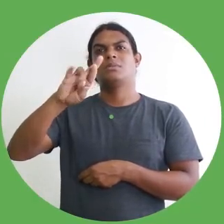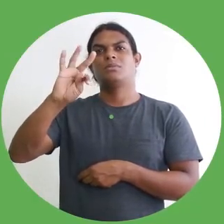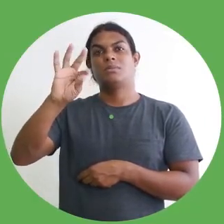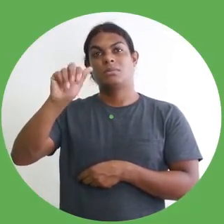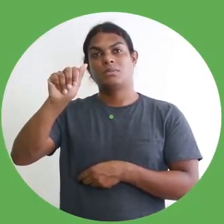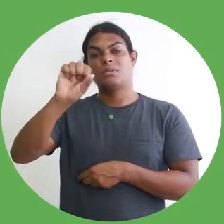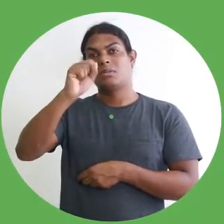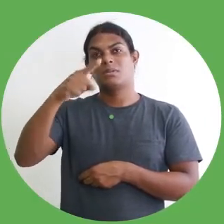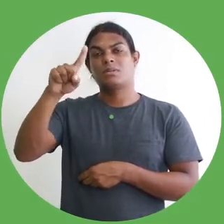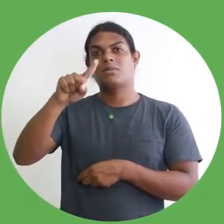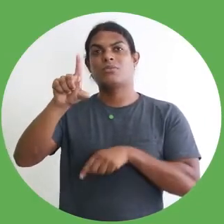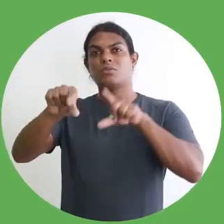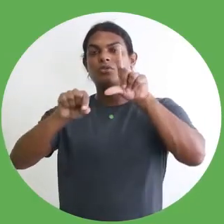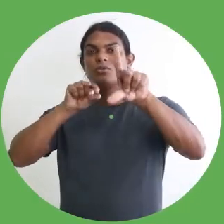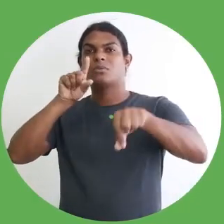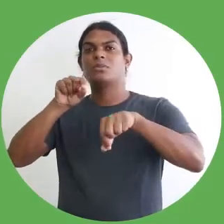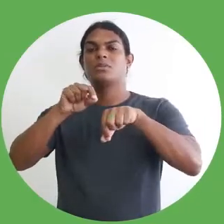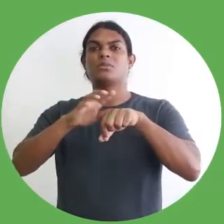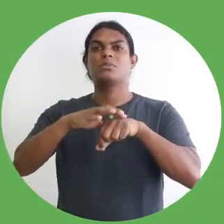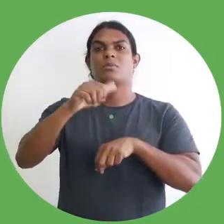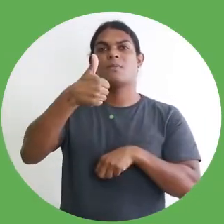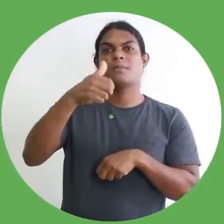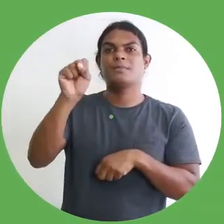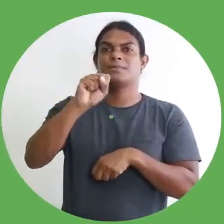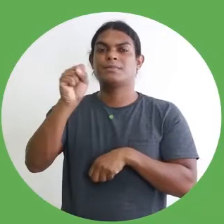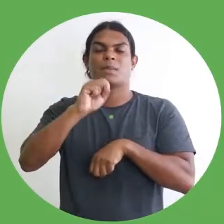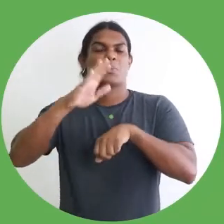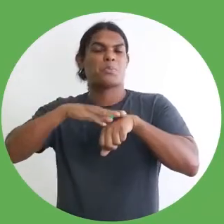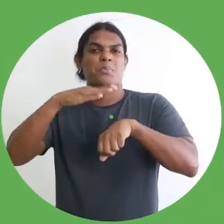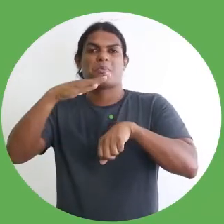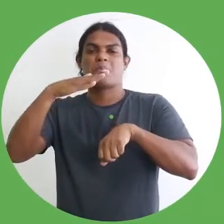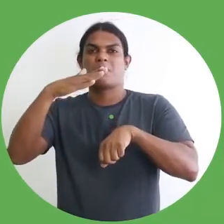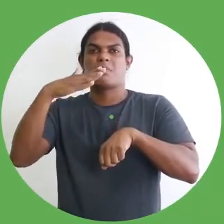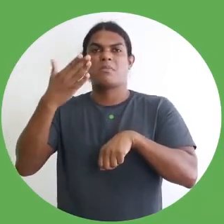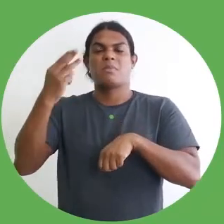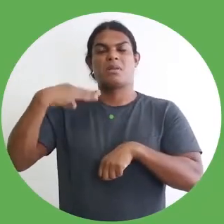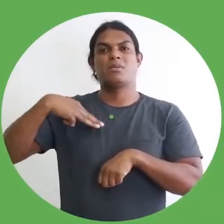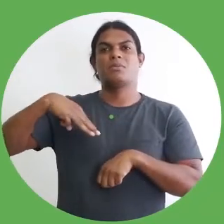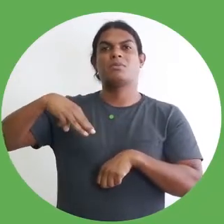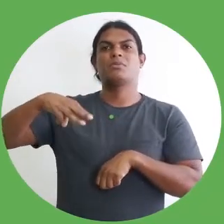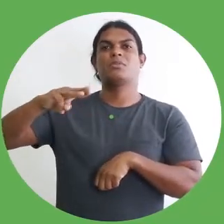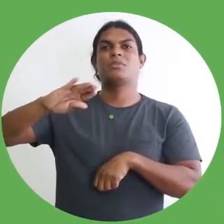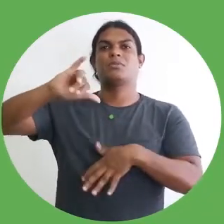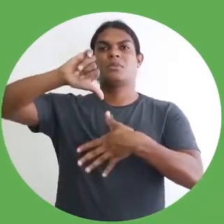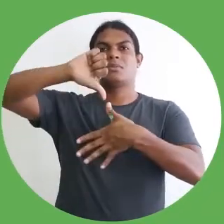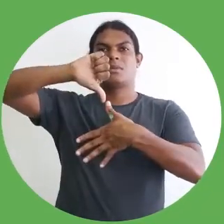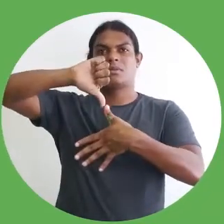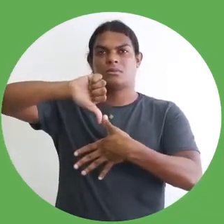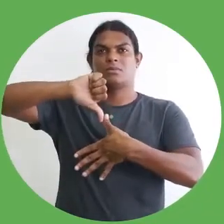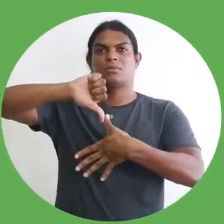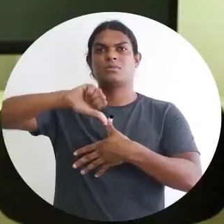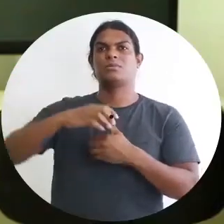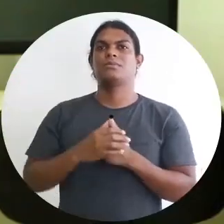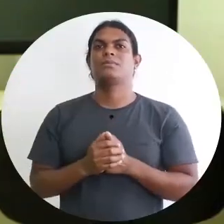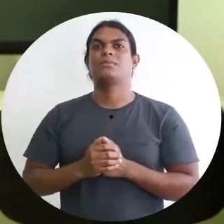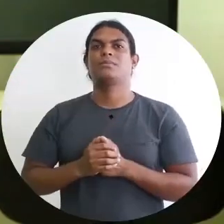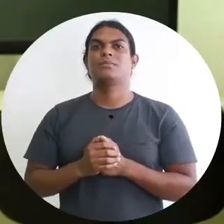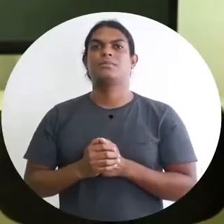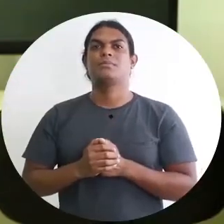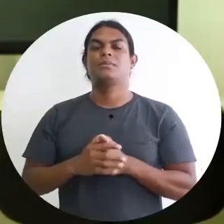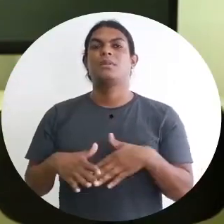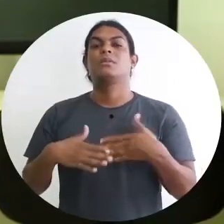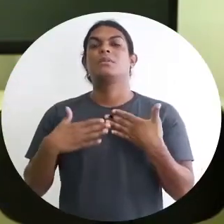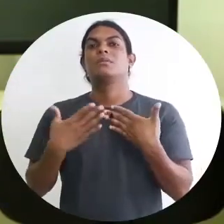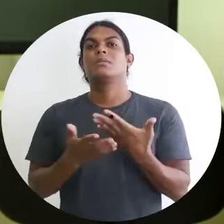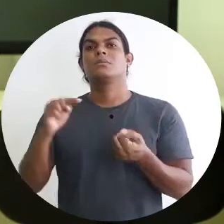o 18º melhor museu da América do Sul pelos usuários do site das viagens à Trip Division. Então, assim,